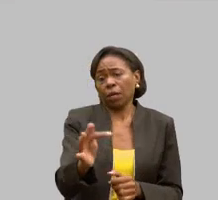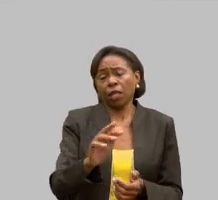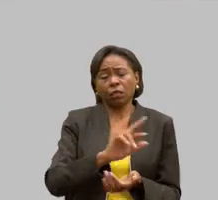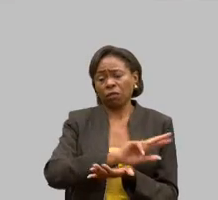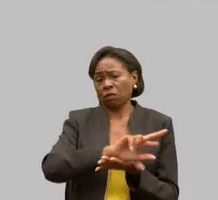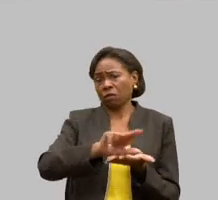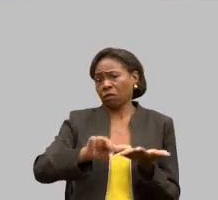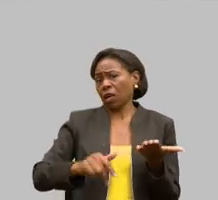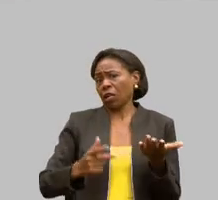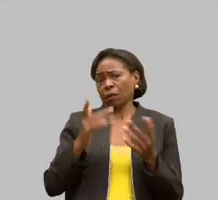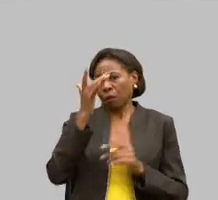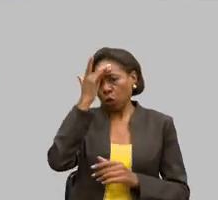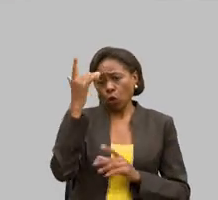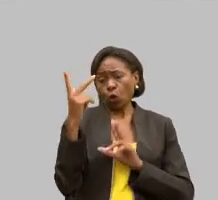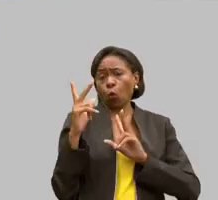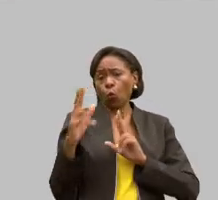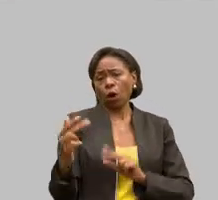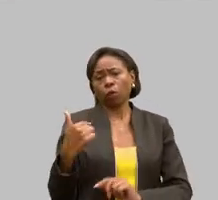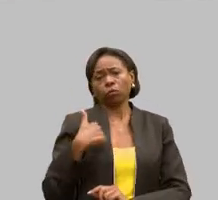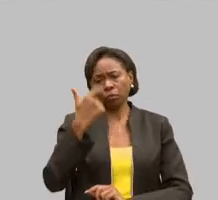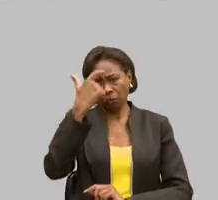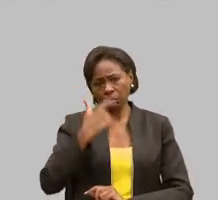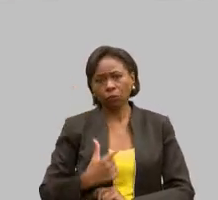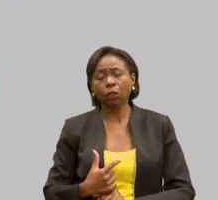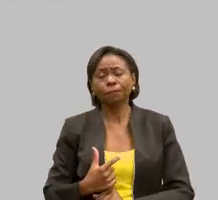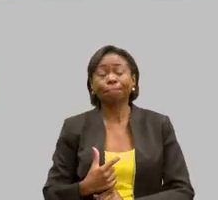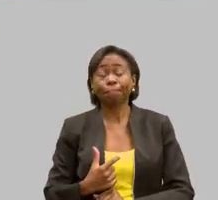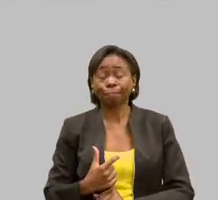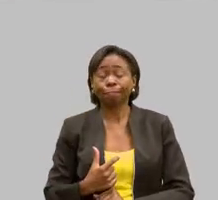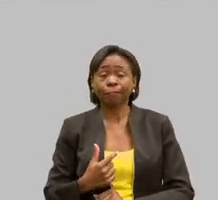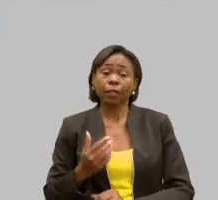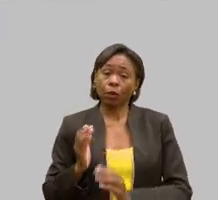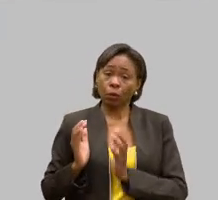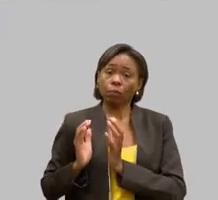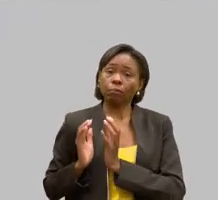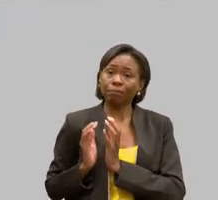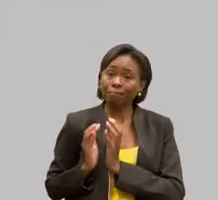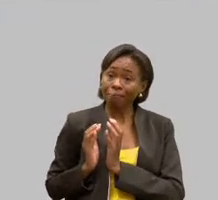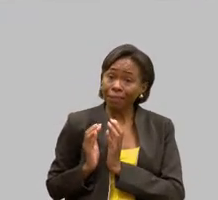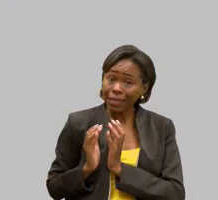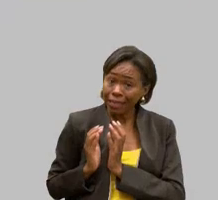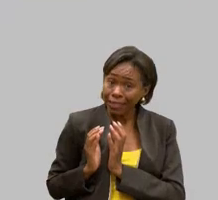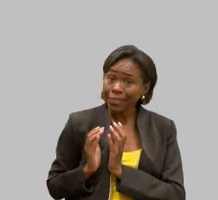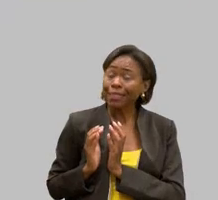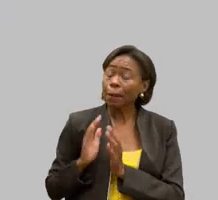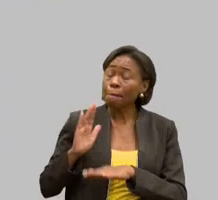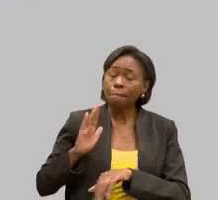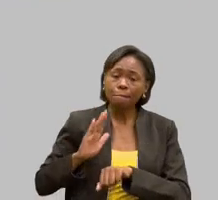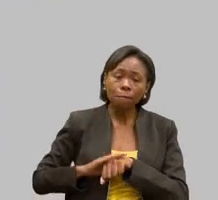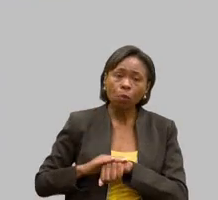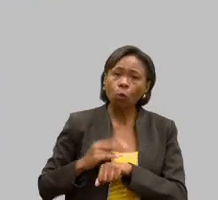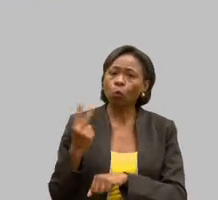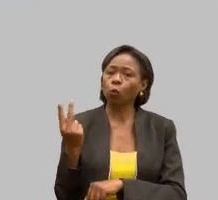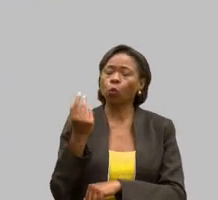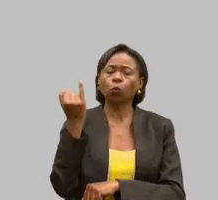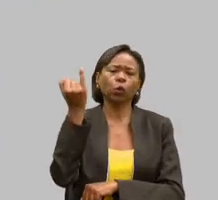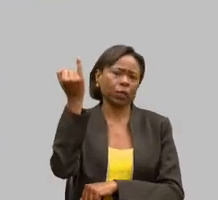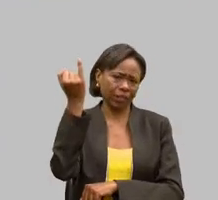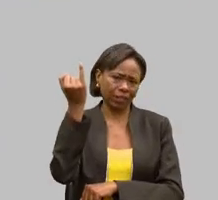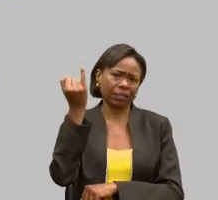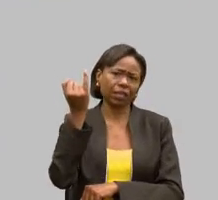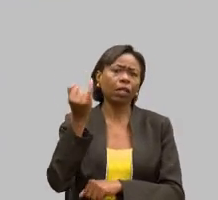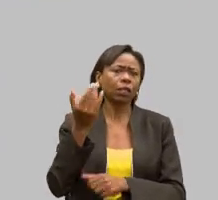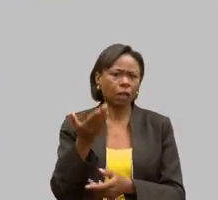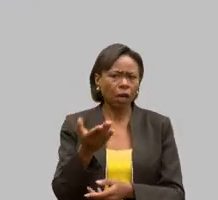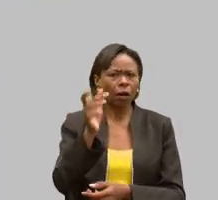Então, a PAI é fundamental. Esse lado volto, ser doar, ser voluntário